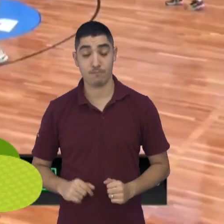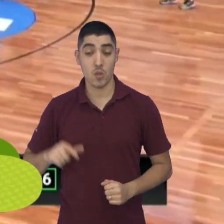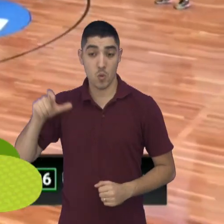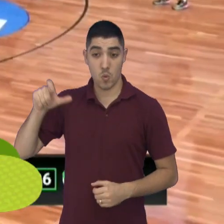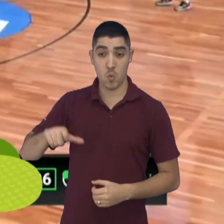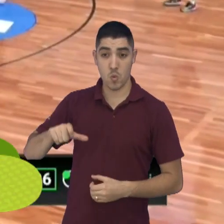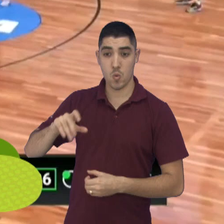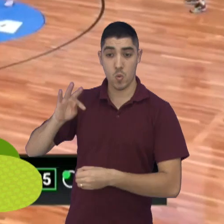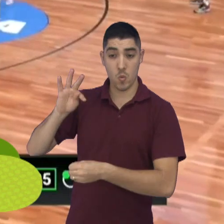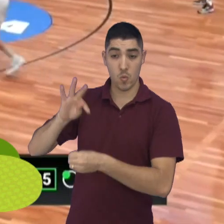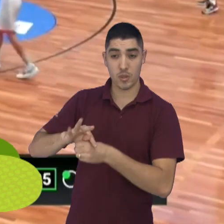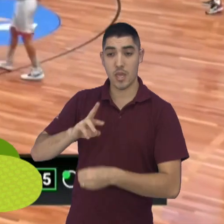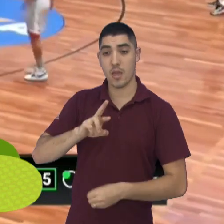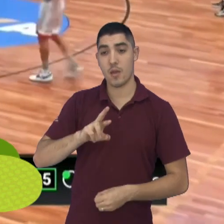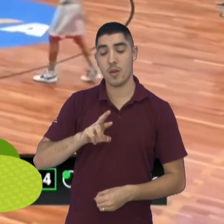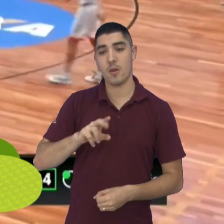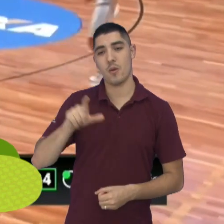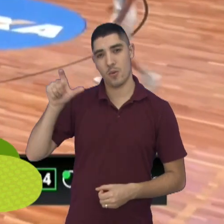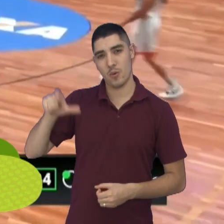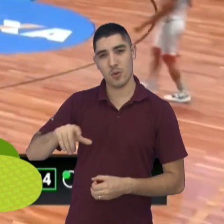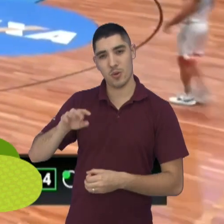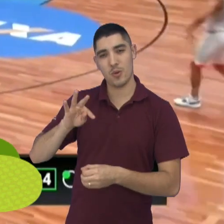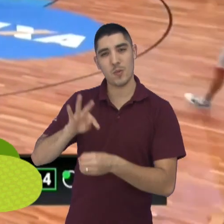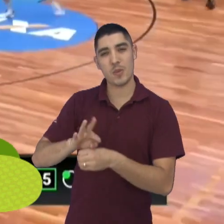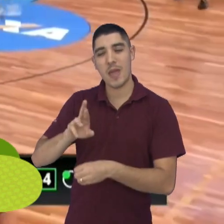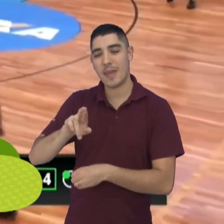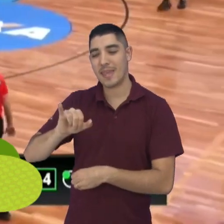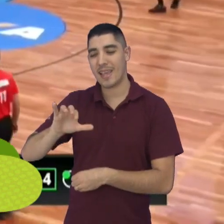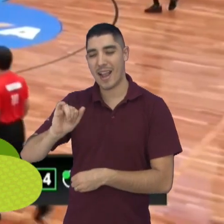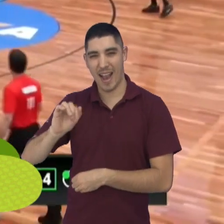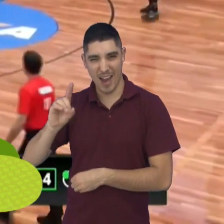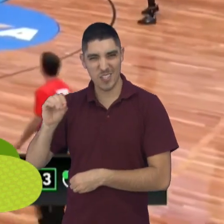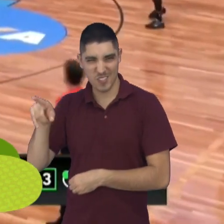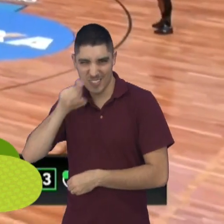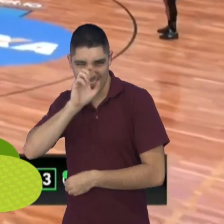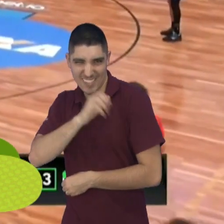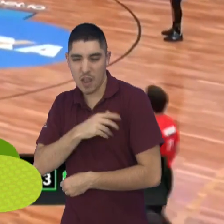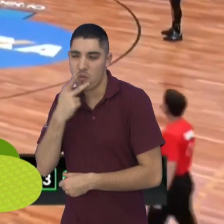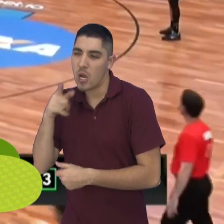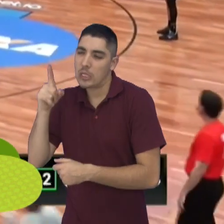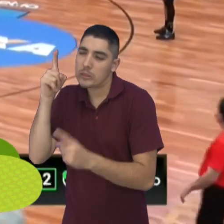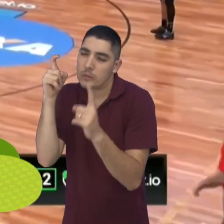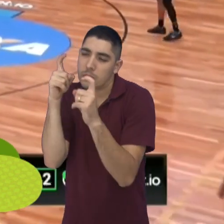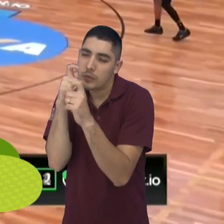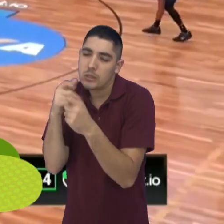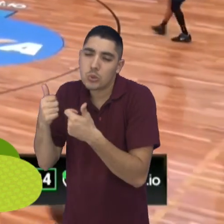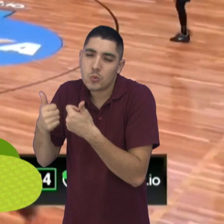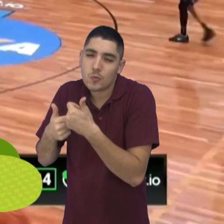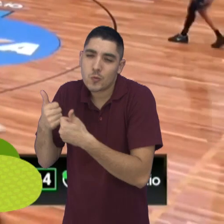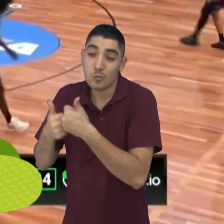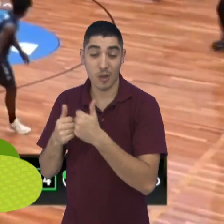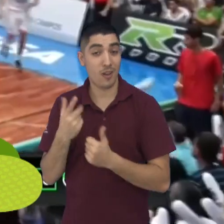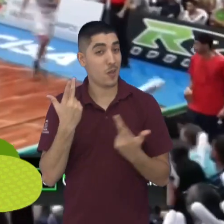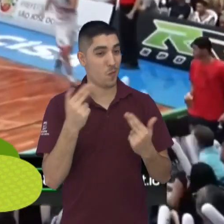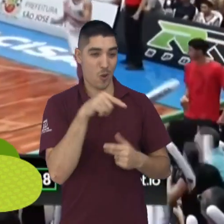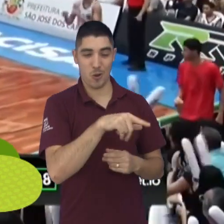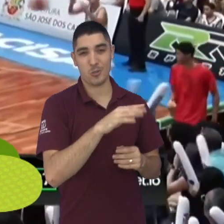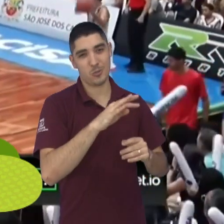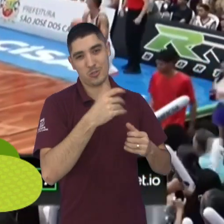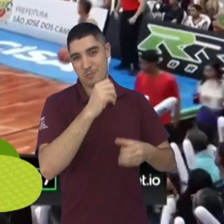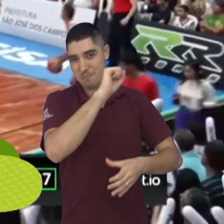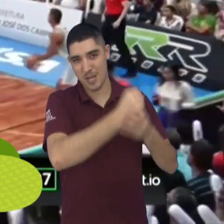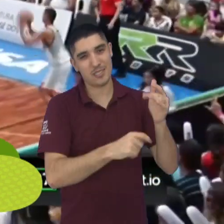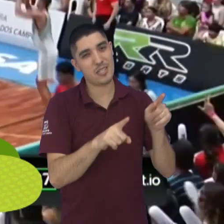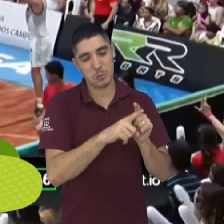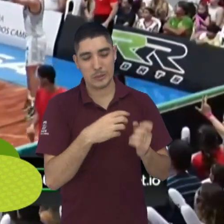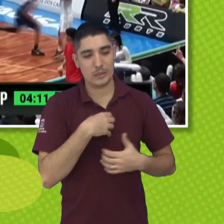para o São José, e o São José acabou perdendo, amargando mais essa derrota fora de casa, entre